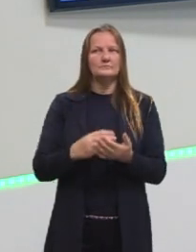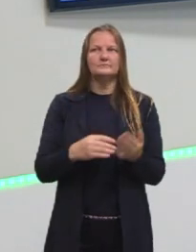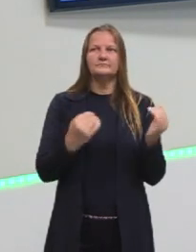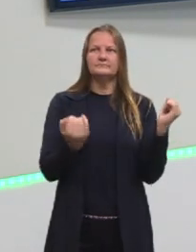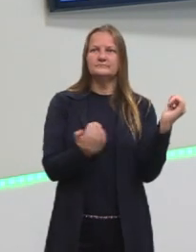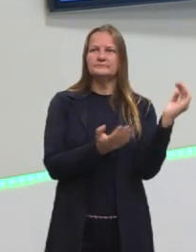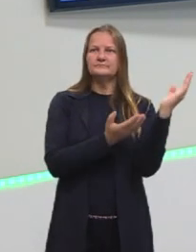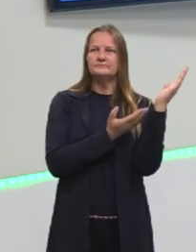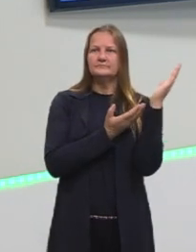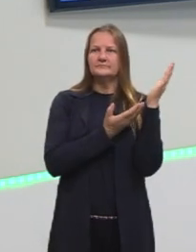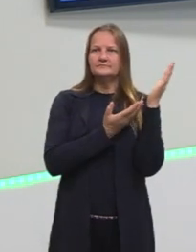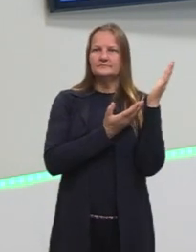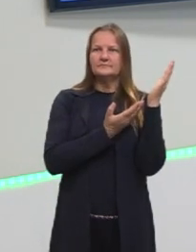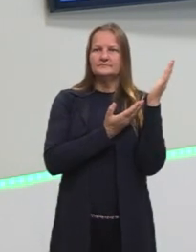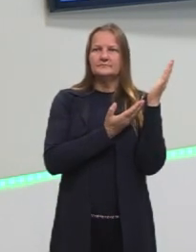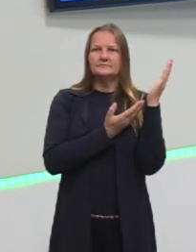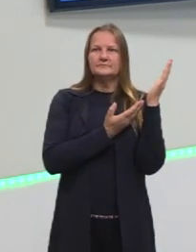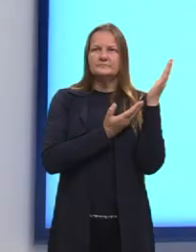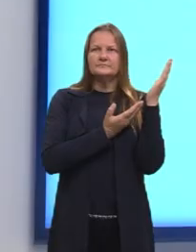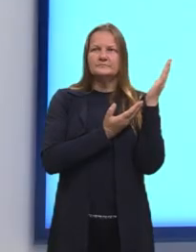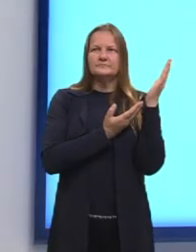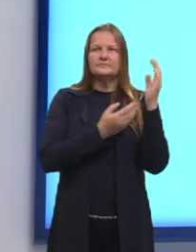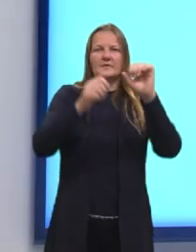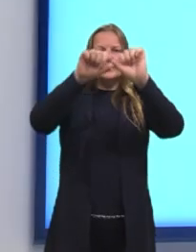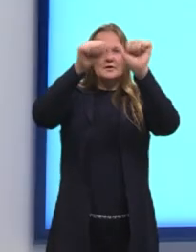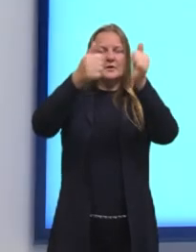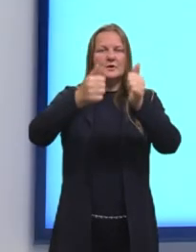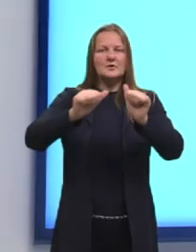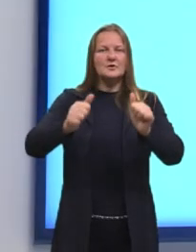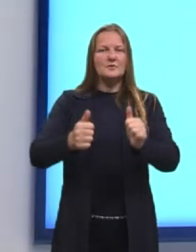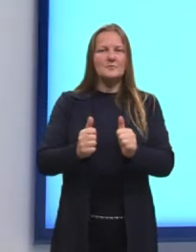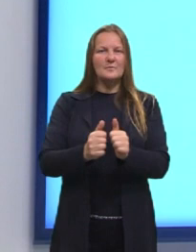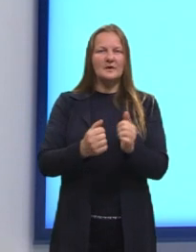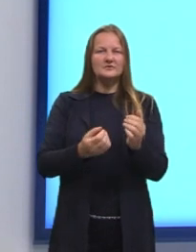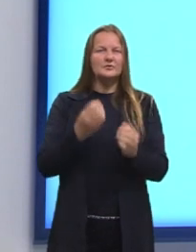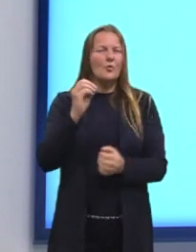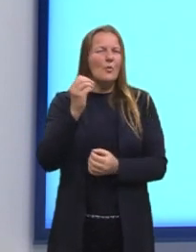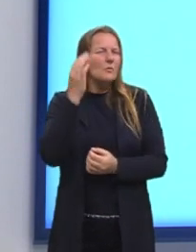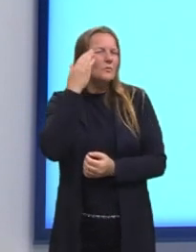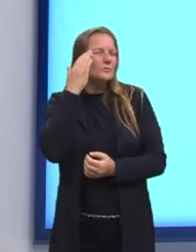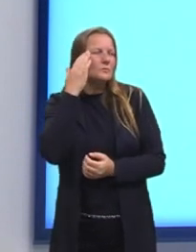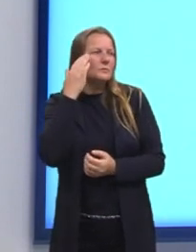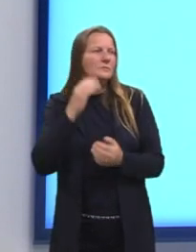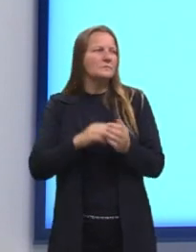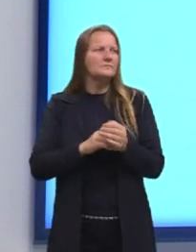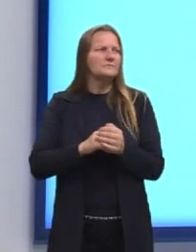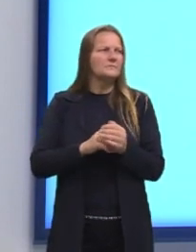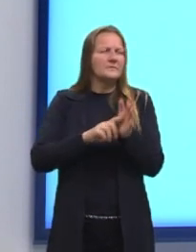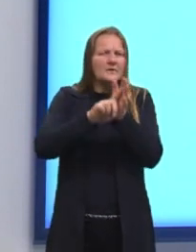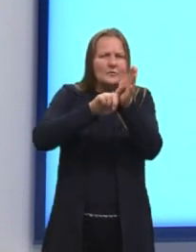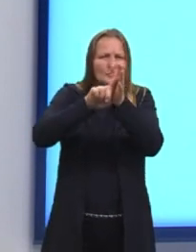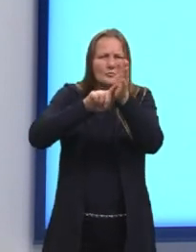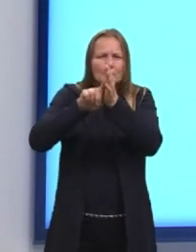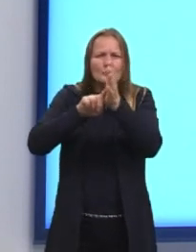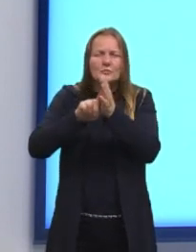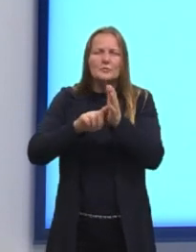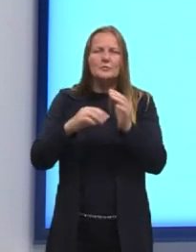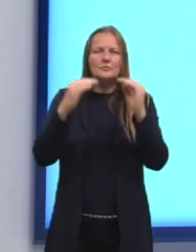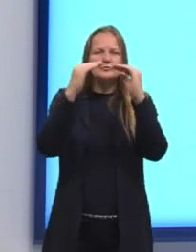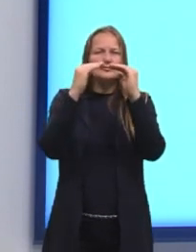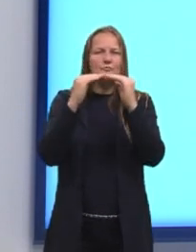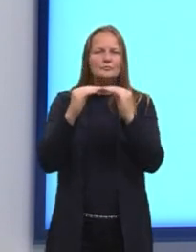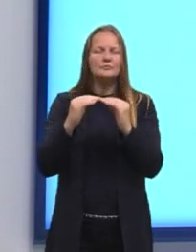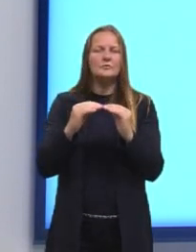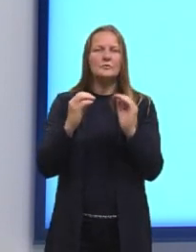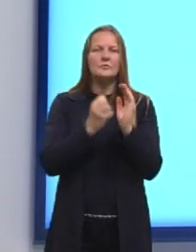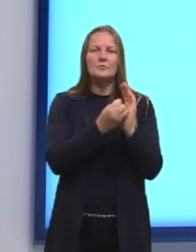Aqui eu trouxe uma imagem que remete um pouco à ideia da análise combinatória. O que nós conseguimos ver na